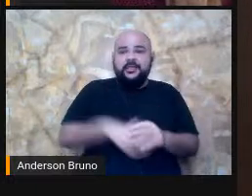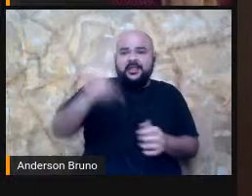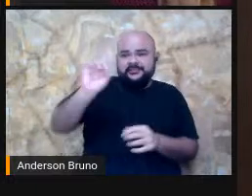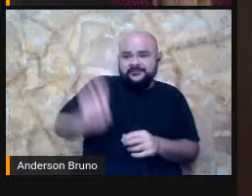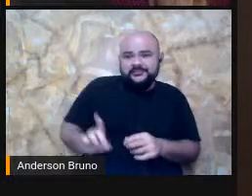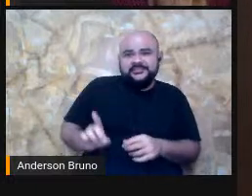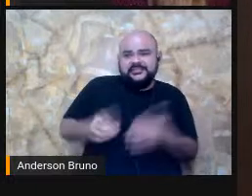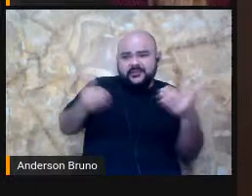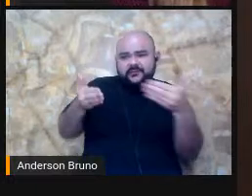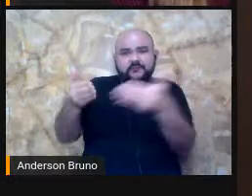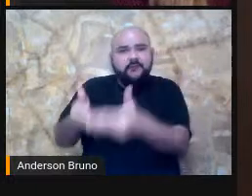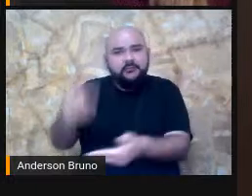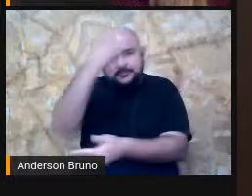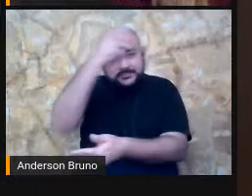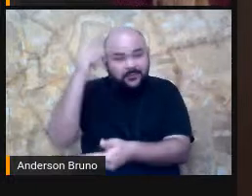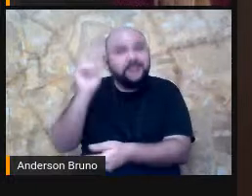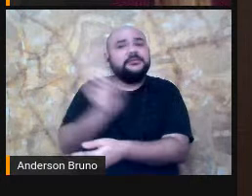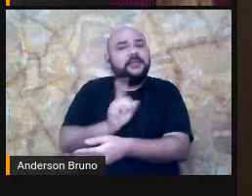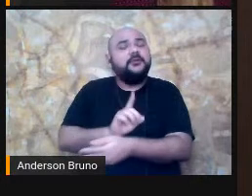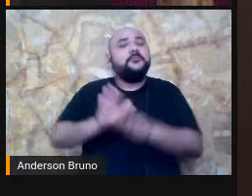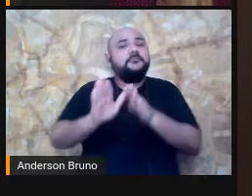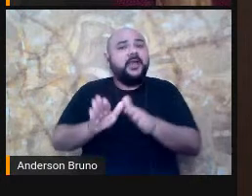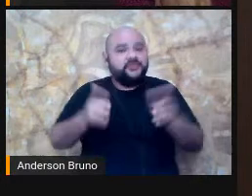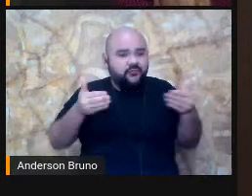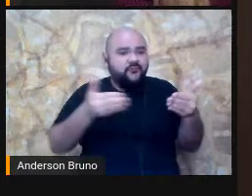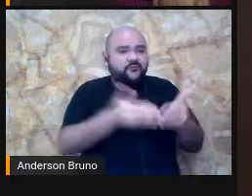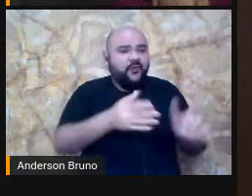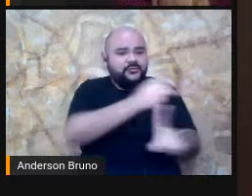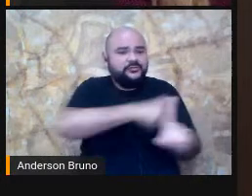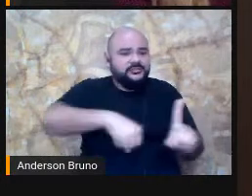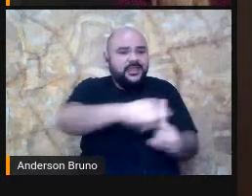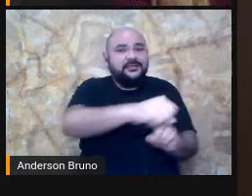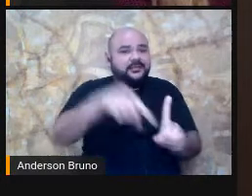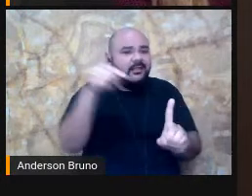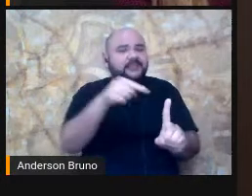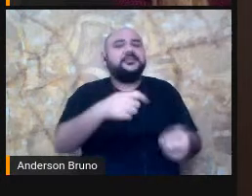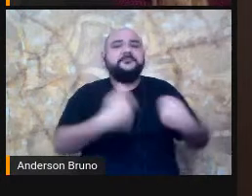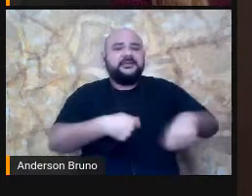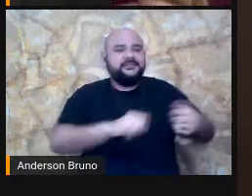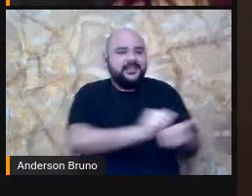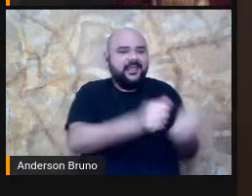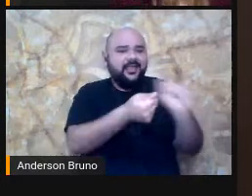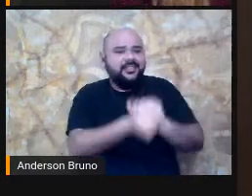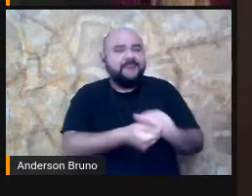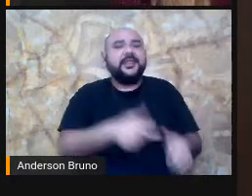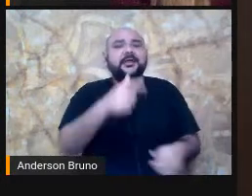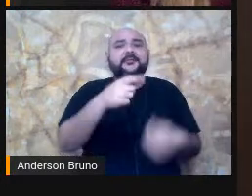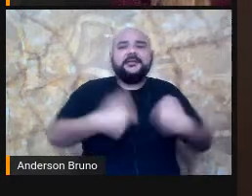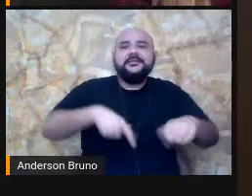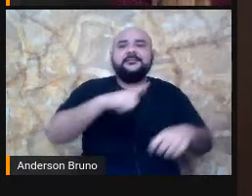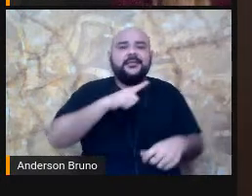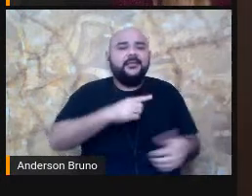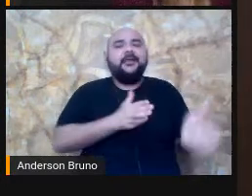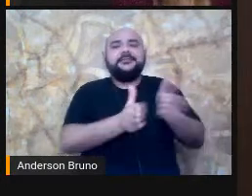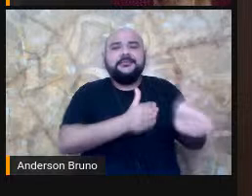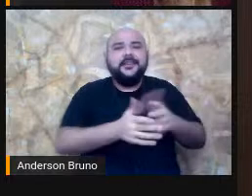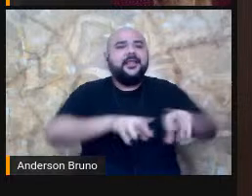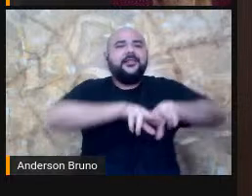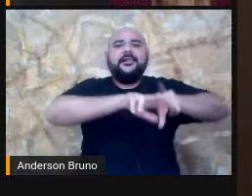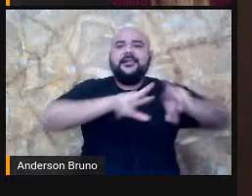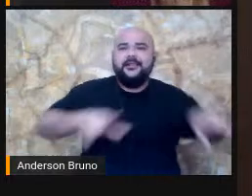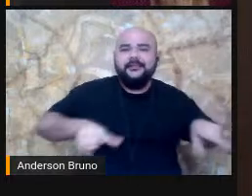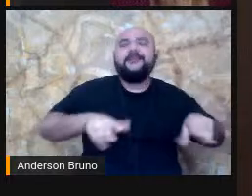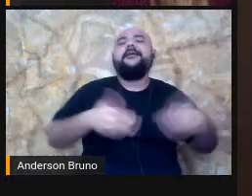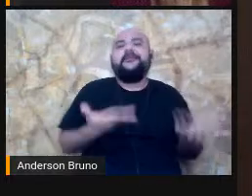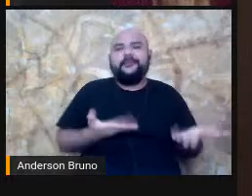pessoa, mas está centrada na sociedade e está centrada aí no Estado, né? Na falta mesmo de resposta que se dá